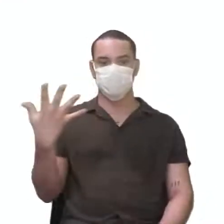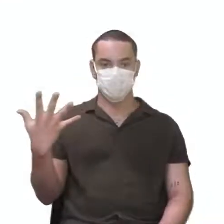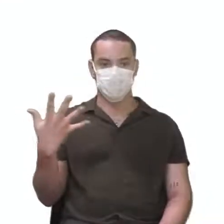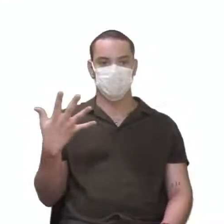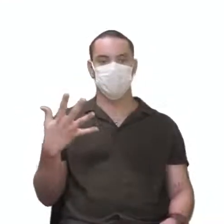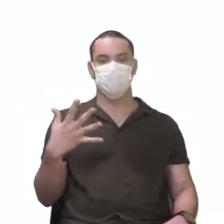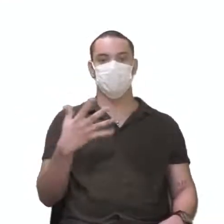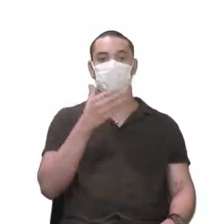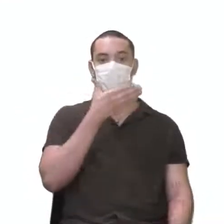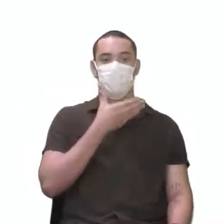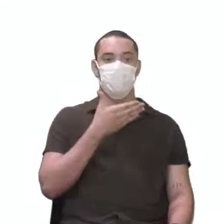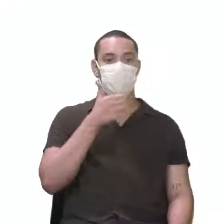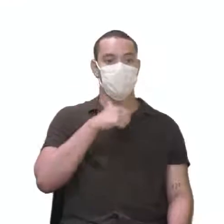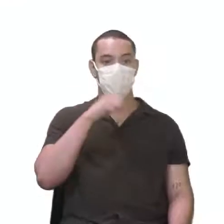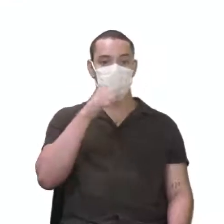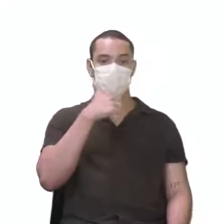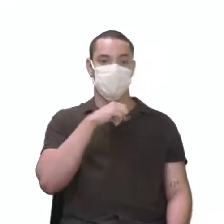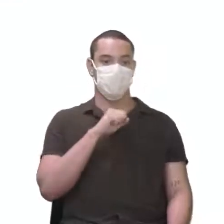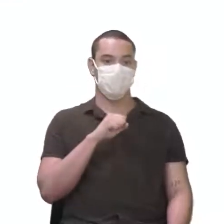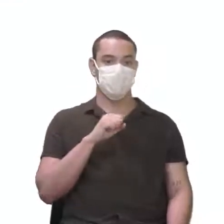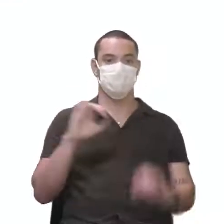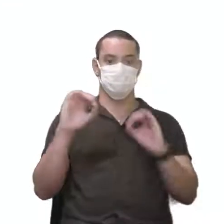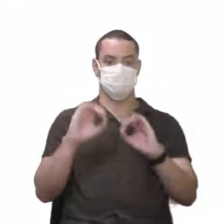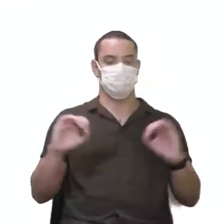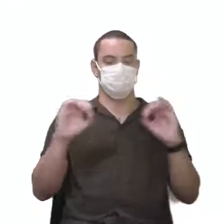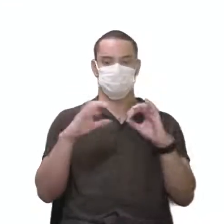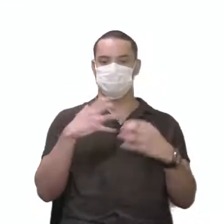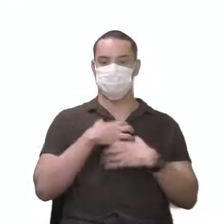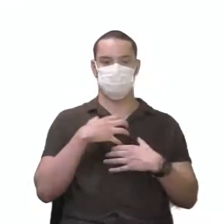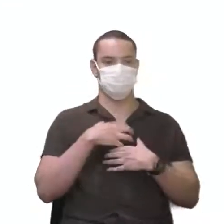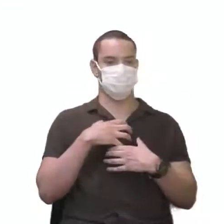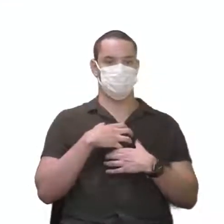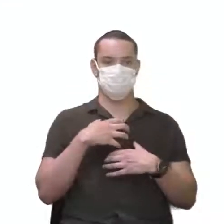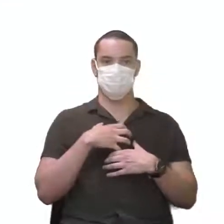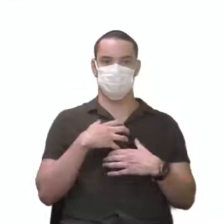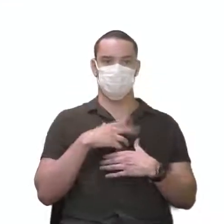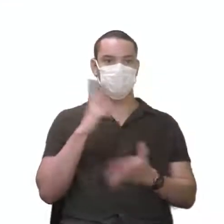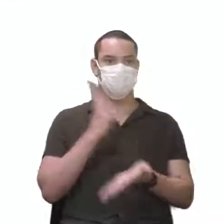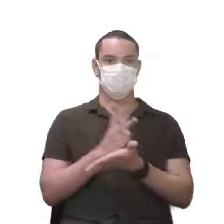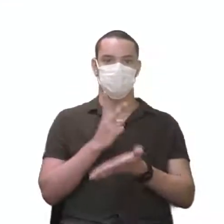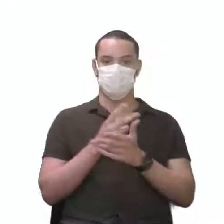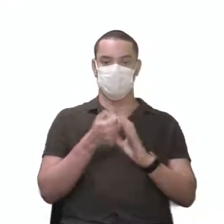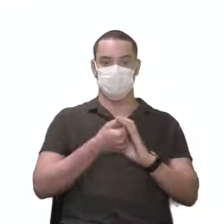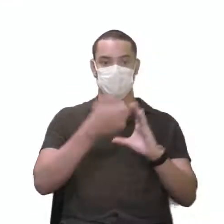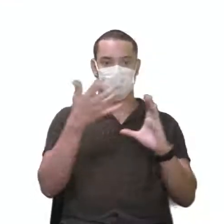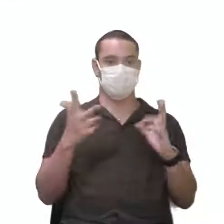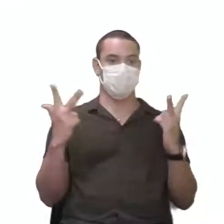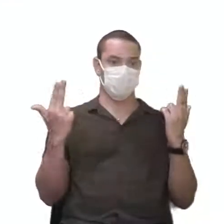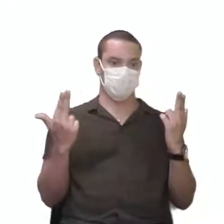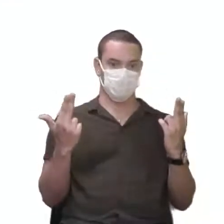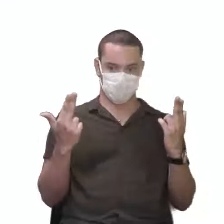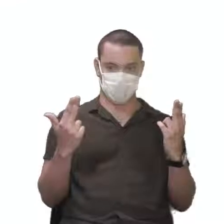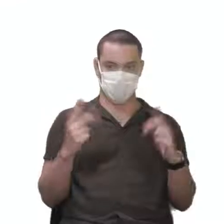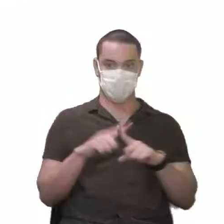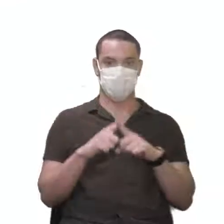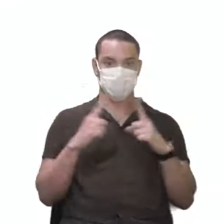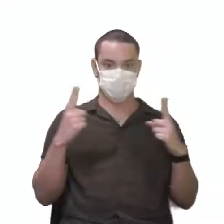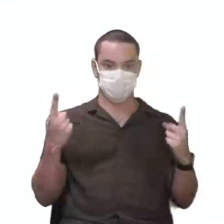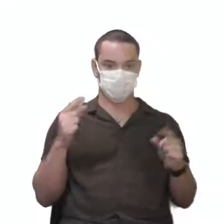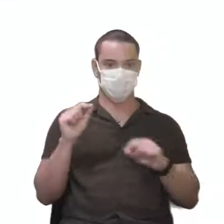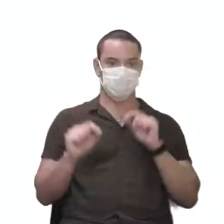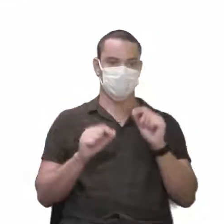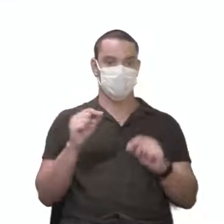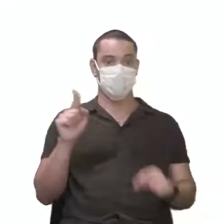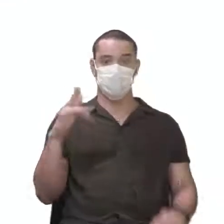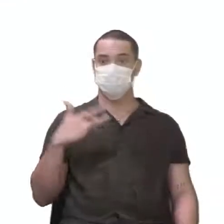os pais dos indivíduos afetados, eles vão ter sempre a mesma característica. Aqui no caso, eles